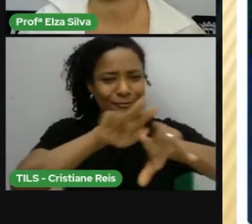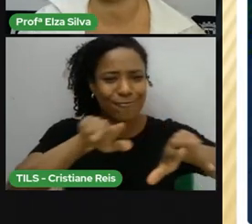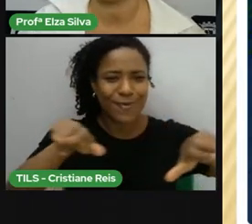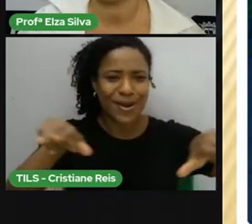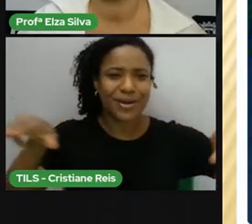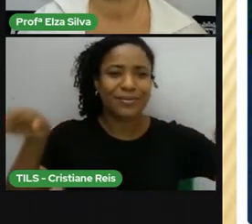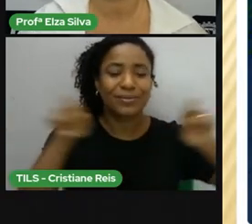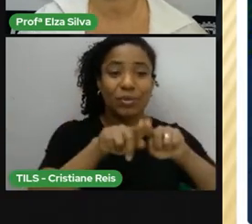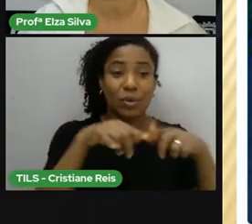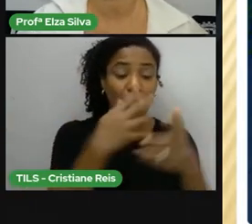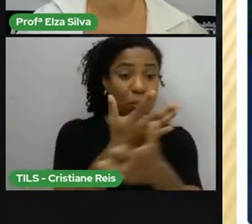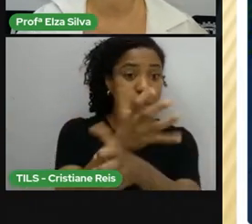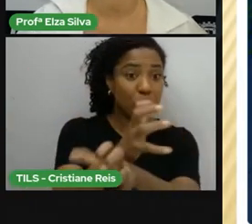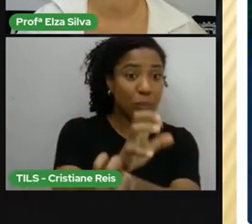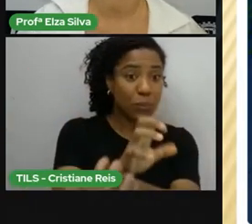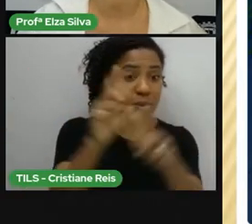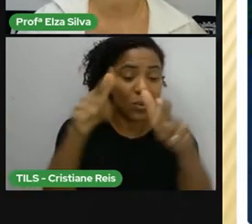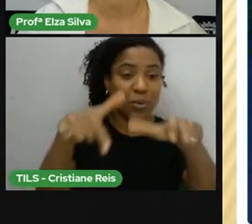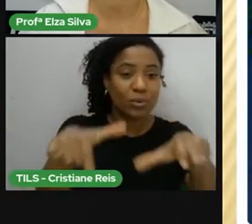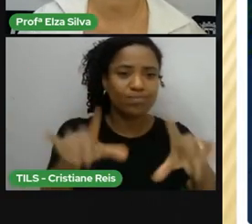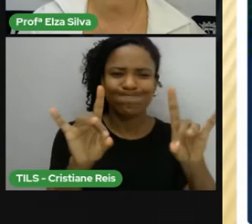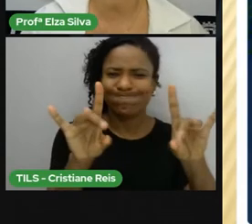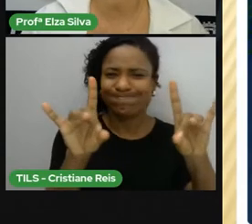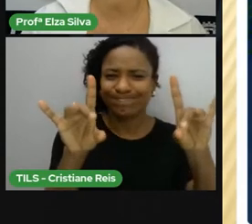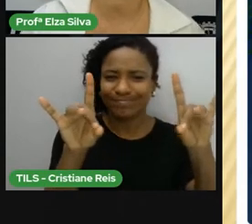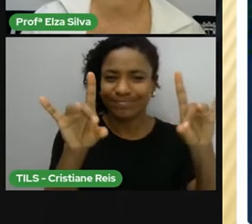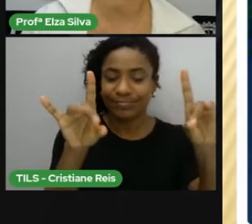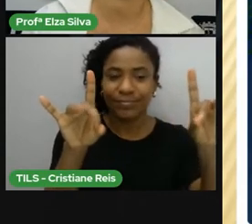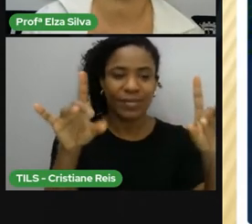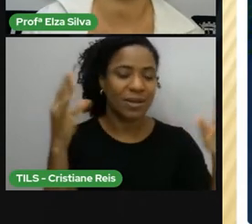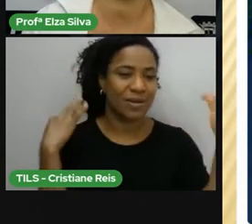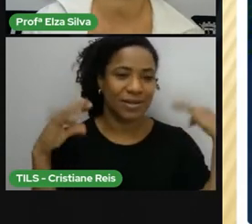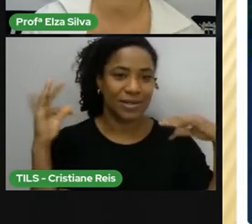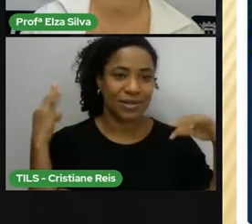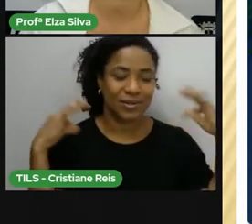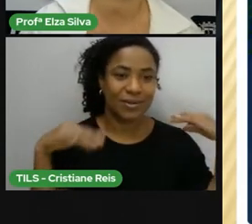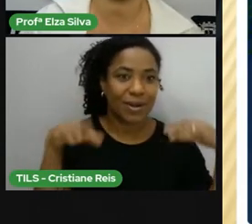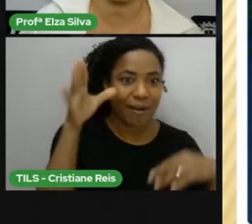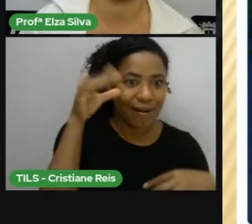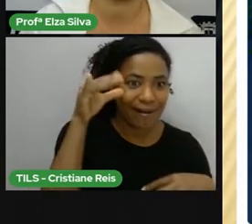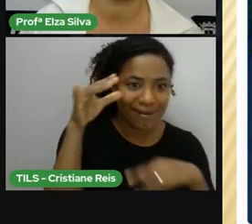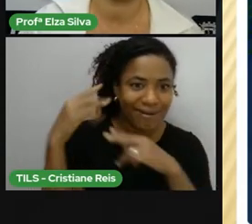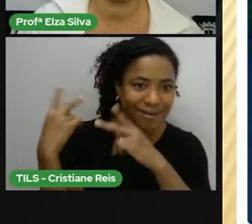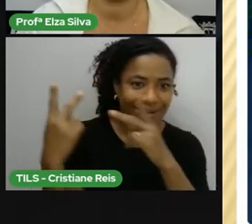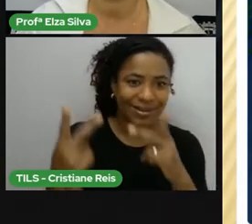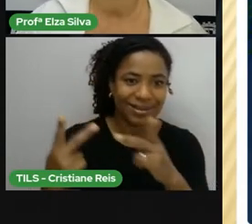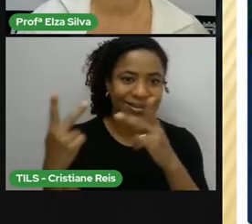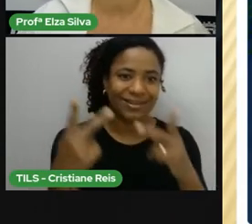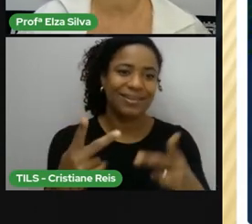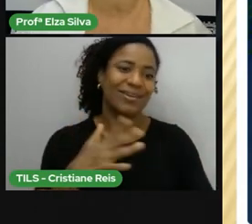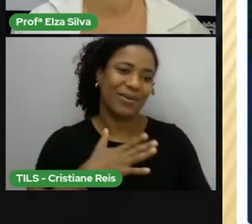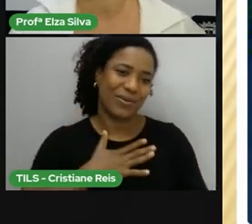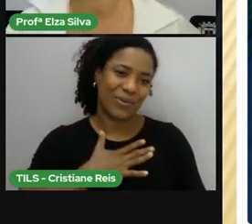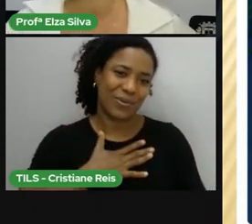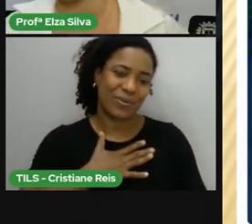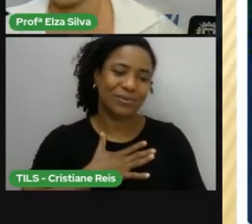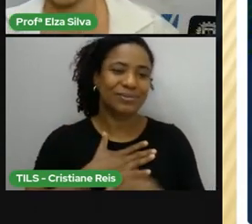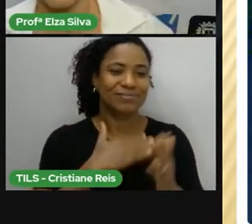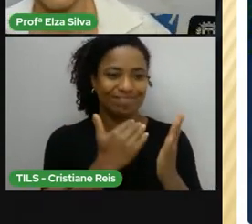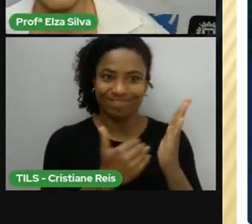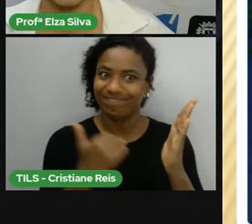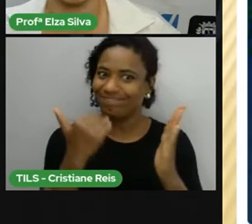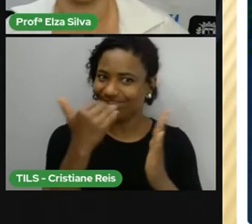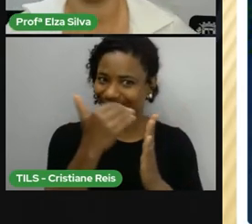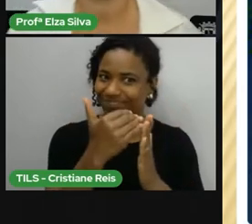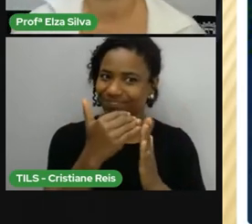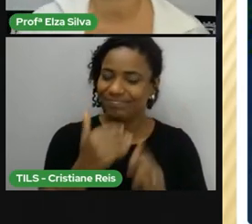E Shaobim São alguns dos pontos Que mais os turistas Gostam De visitar Devido a colonização